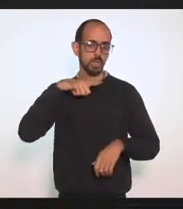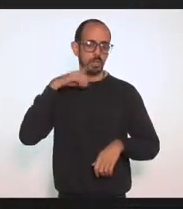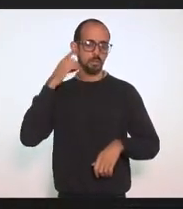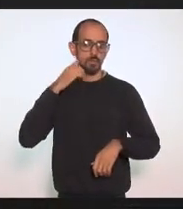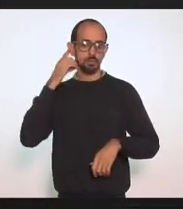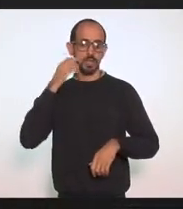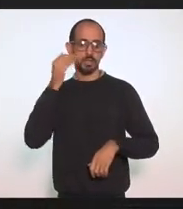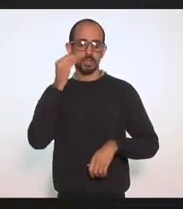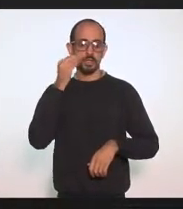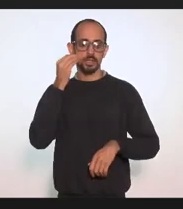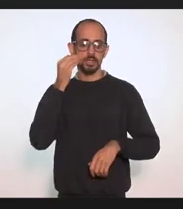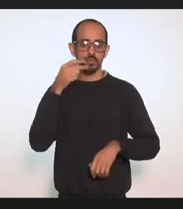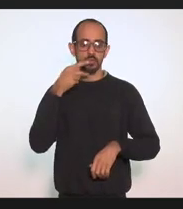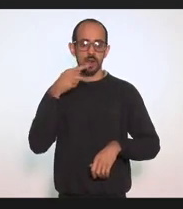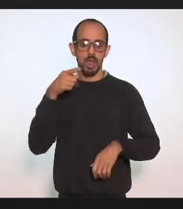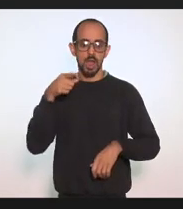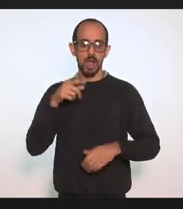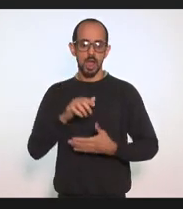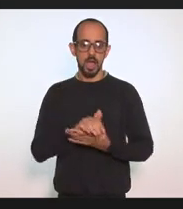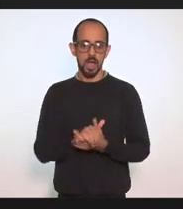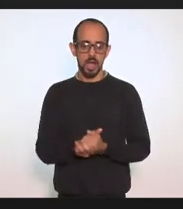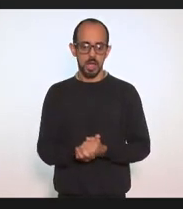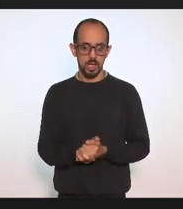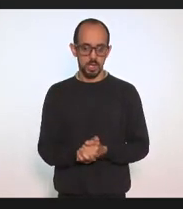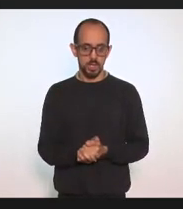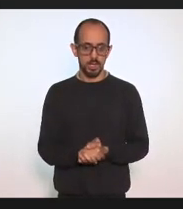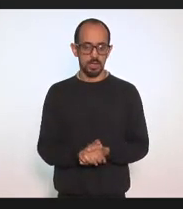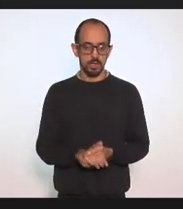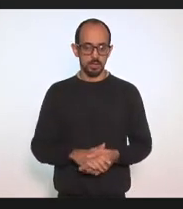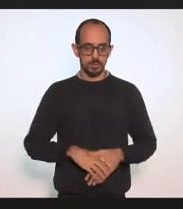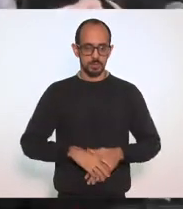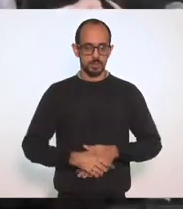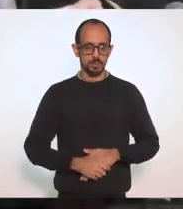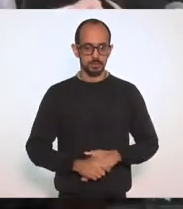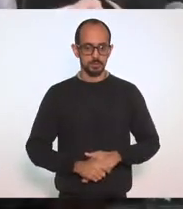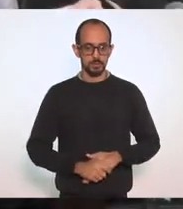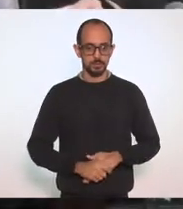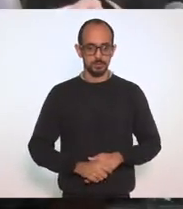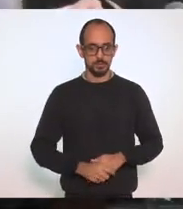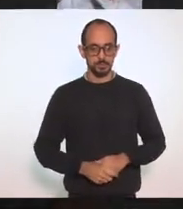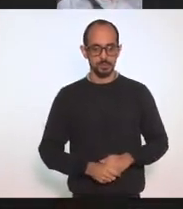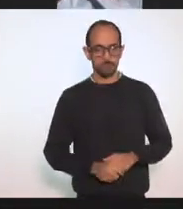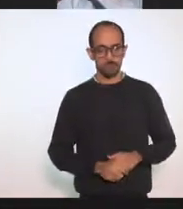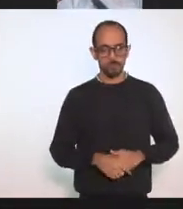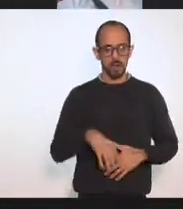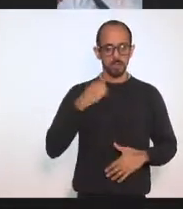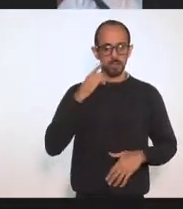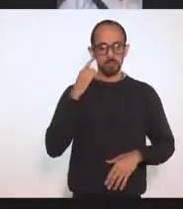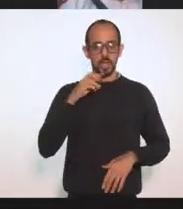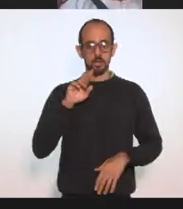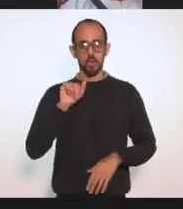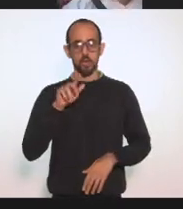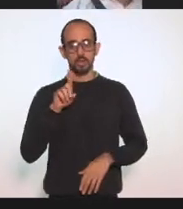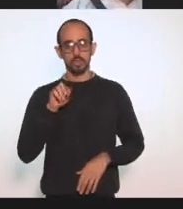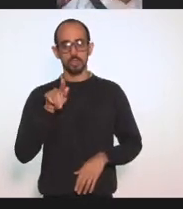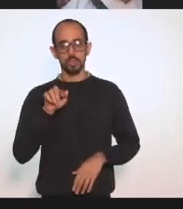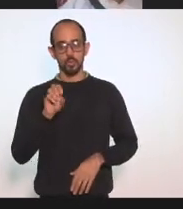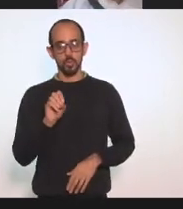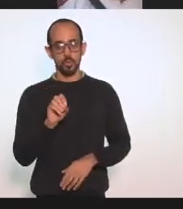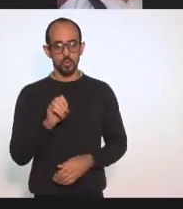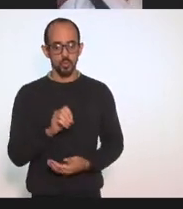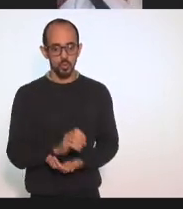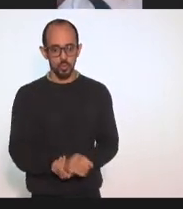Espera aí, presidente. Dá a palavra a alguém, então, ou eu vou... ok. ...de depois, por favor. Deputado Rodrigo Amorim. Vou botar no 4G.